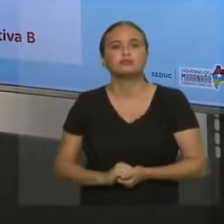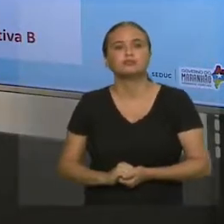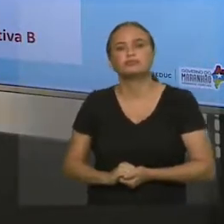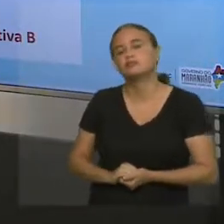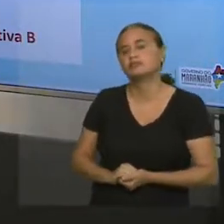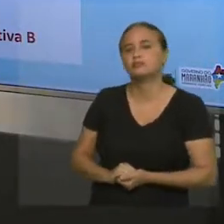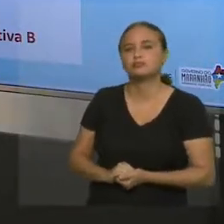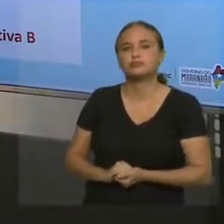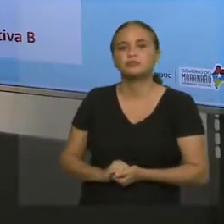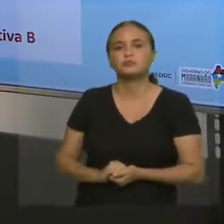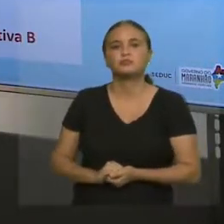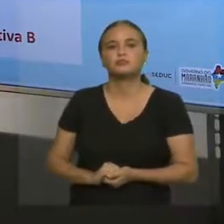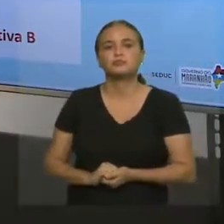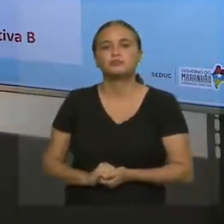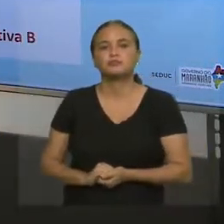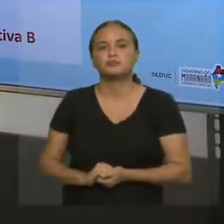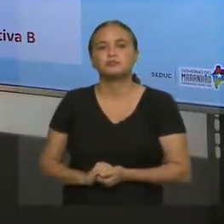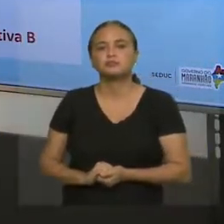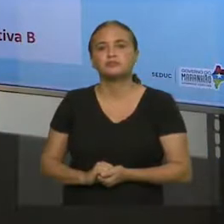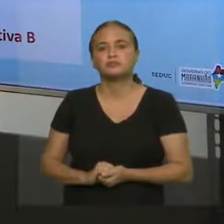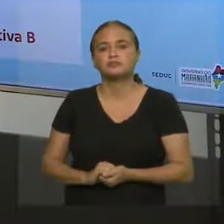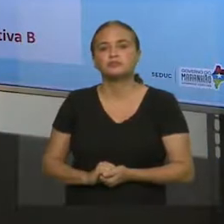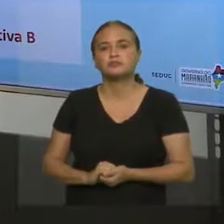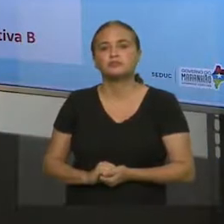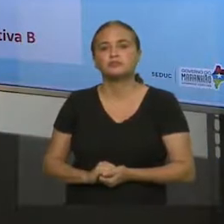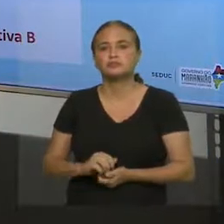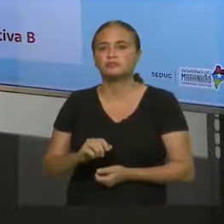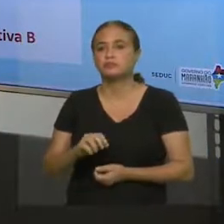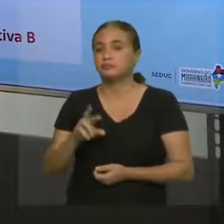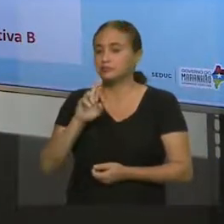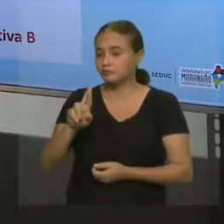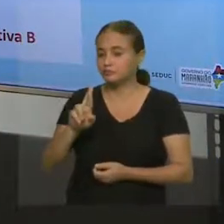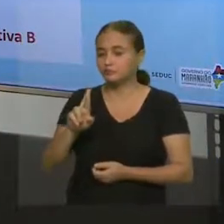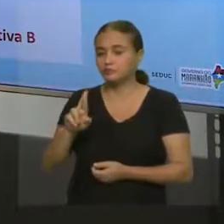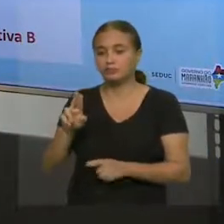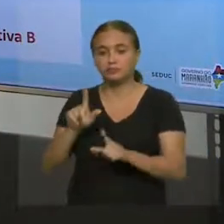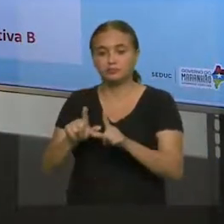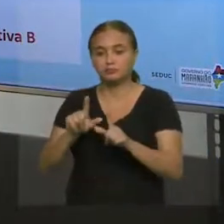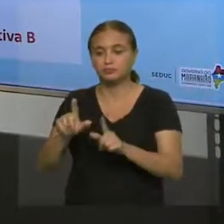.400 N, letra B.